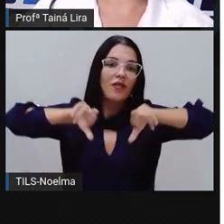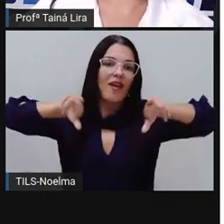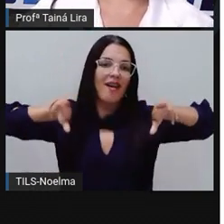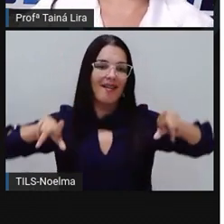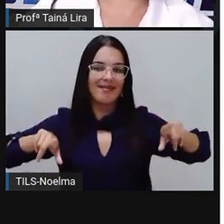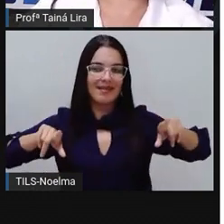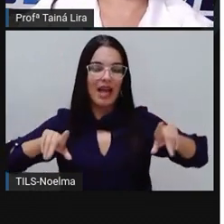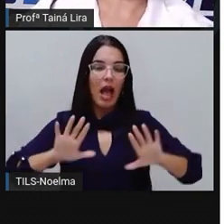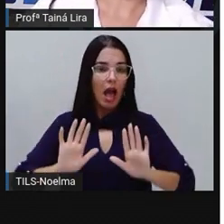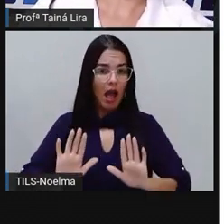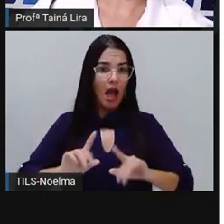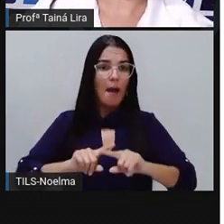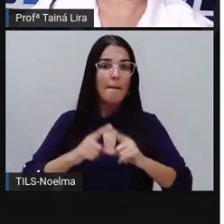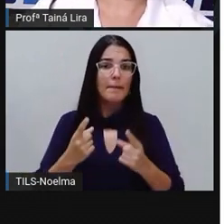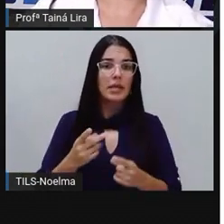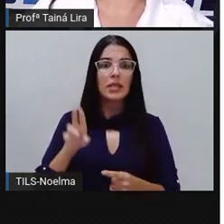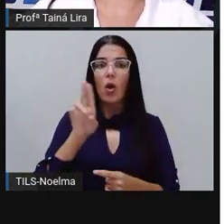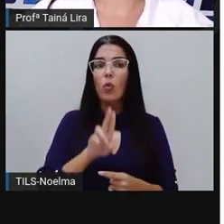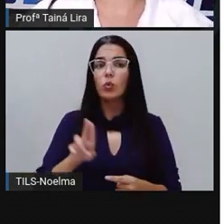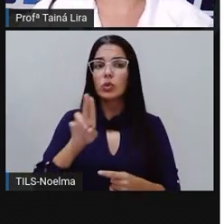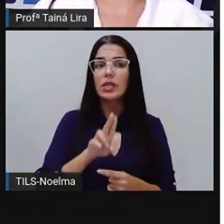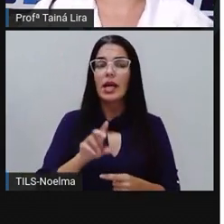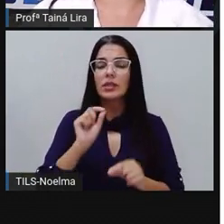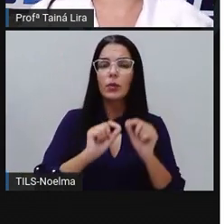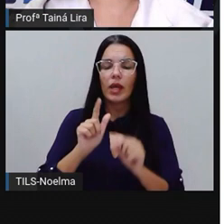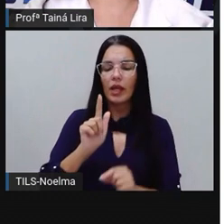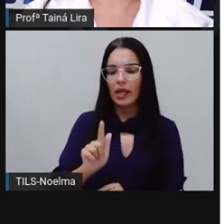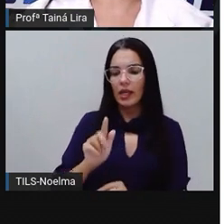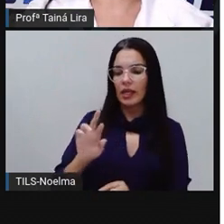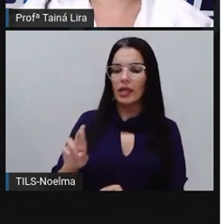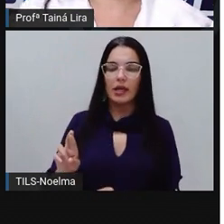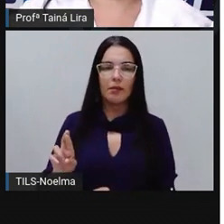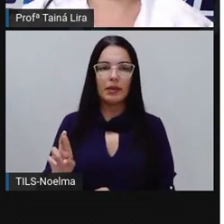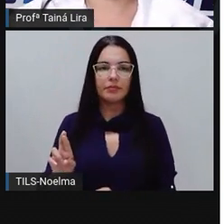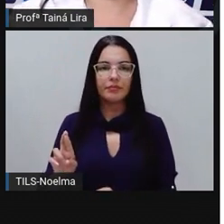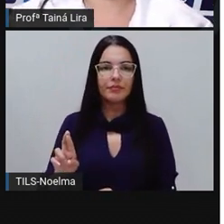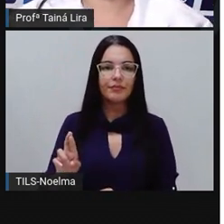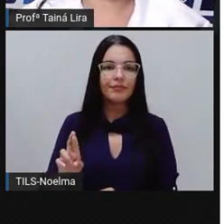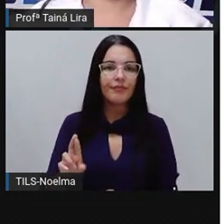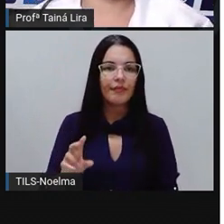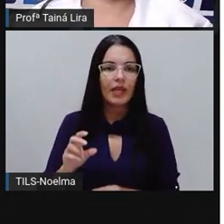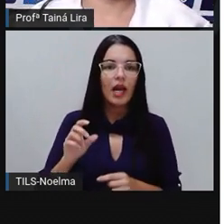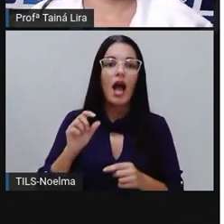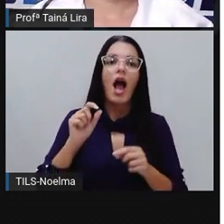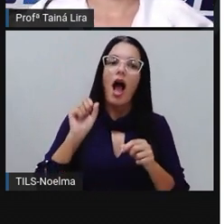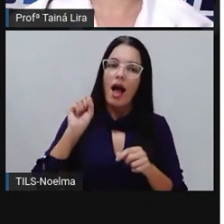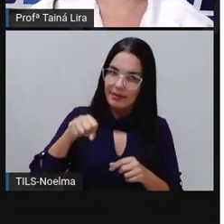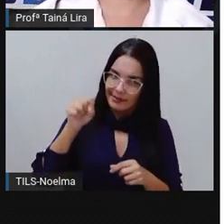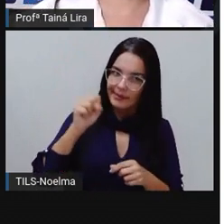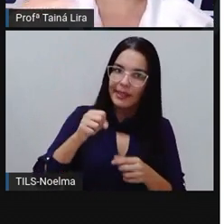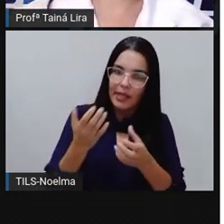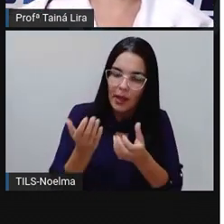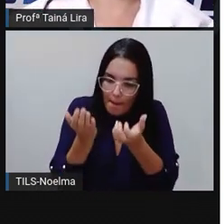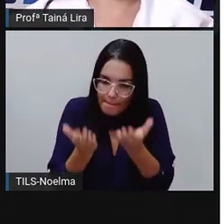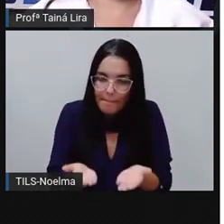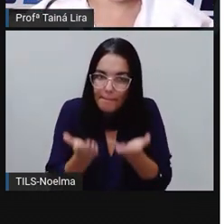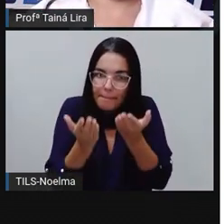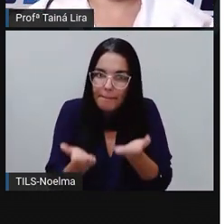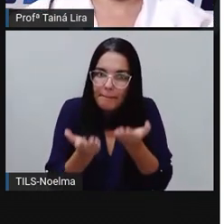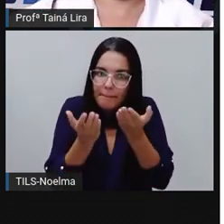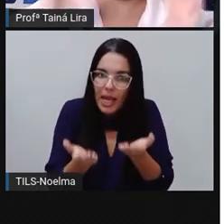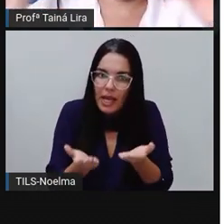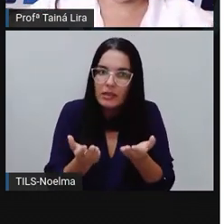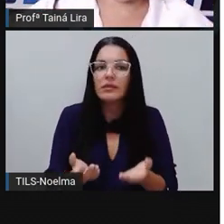se eu usasse, né, em gramas, por exemplo, utilize 200 gramas de hortelã e utilize um litro de